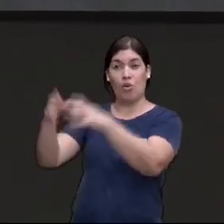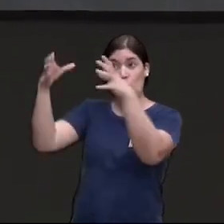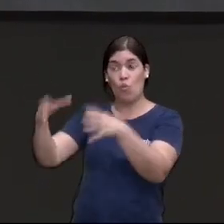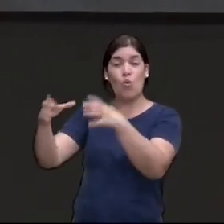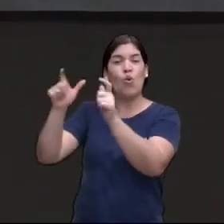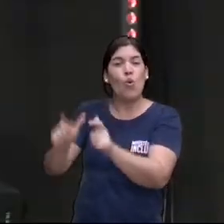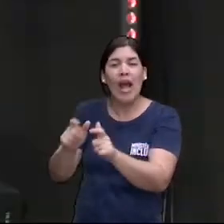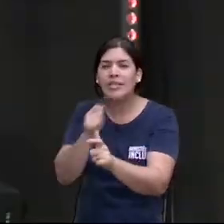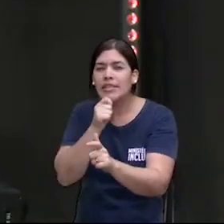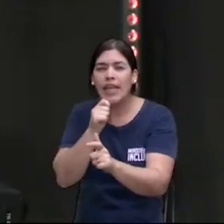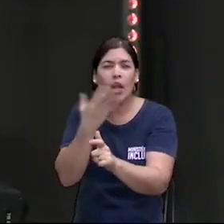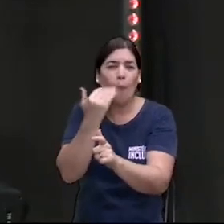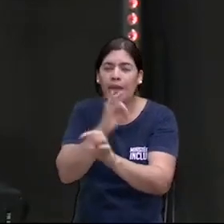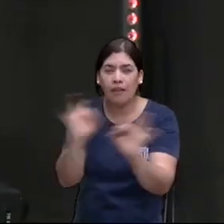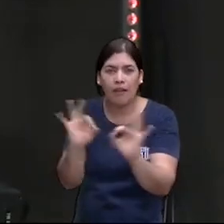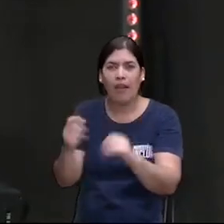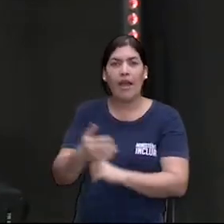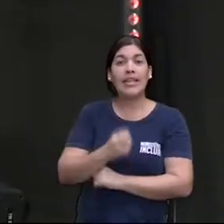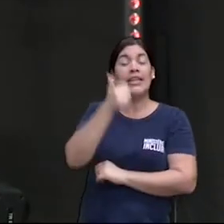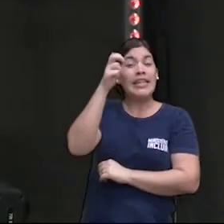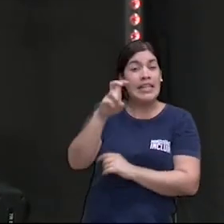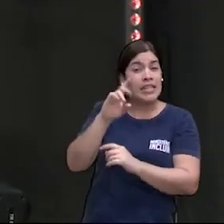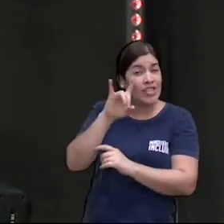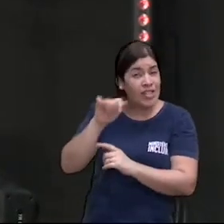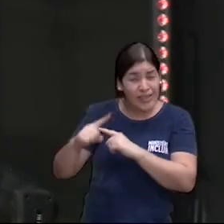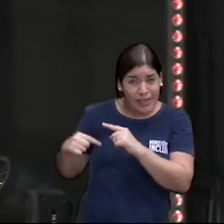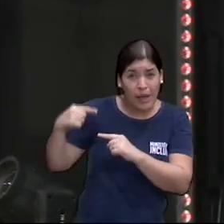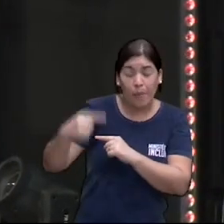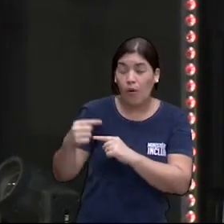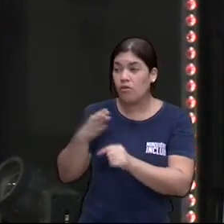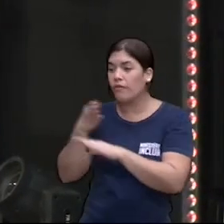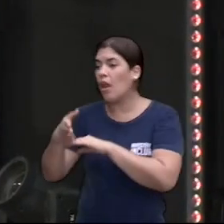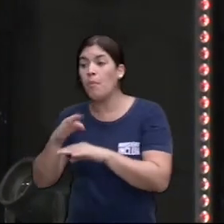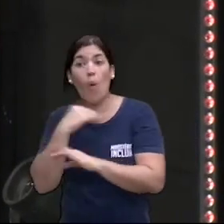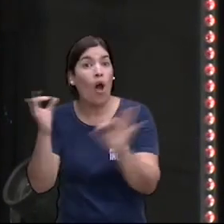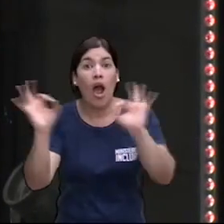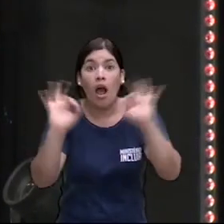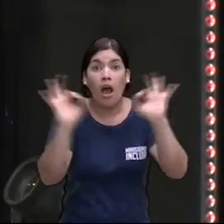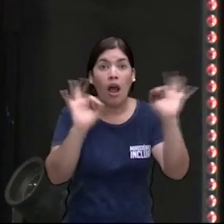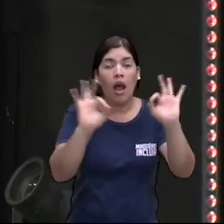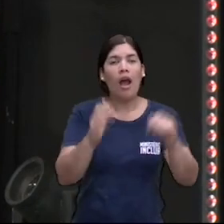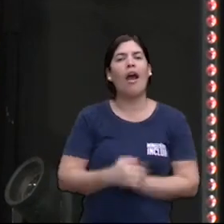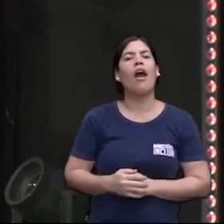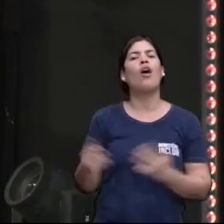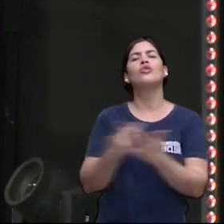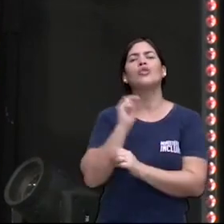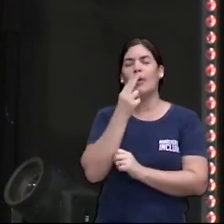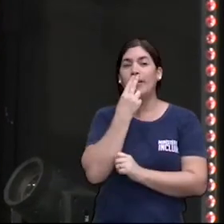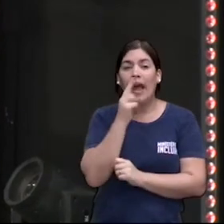e aí vendo o quadro os nazistas foram lá e injetaram uma